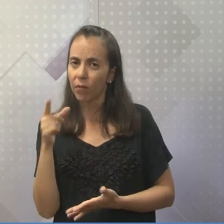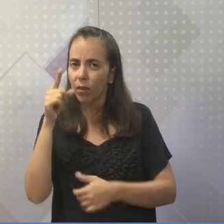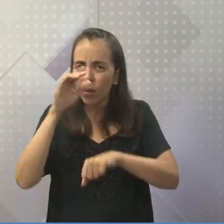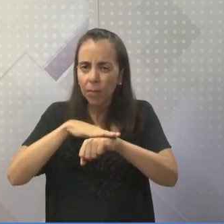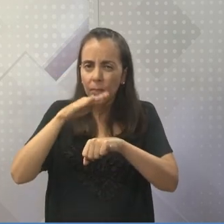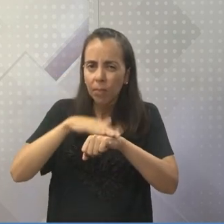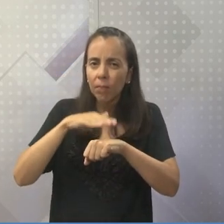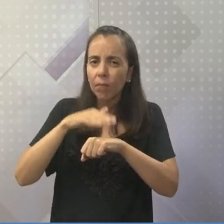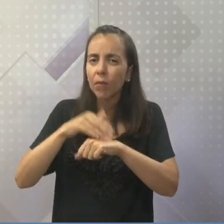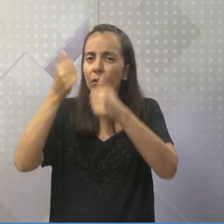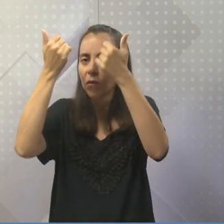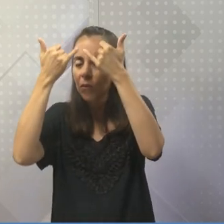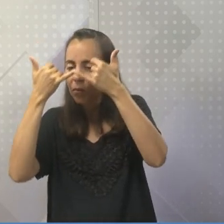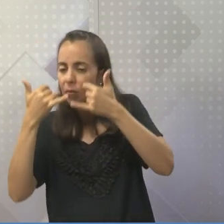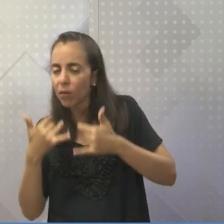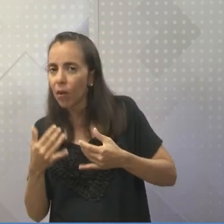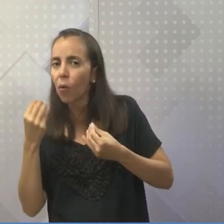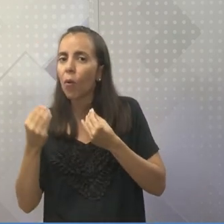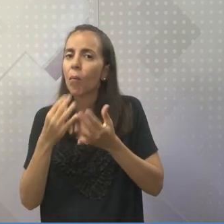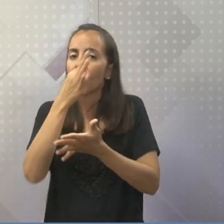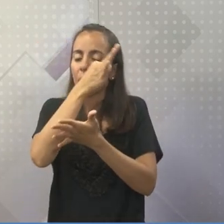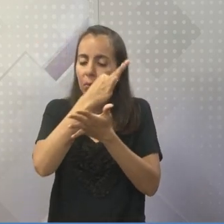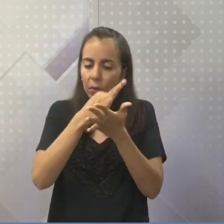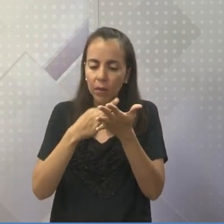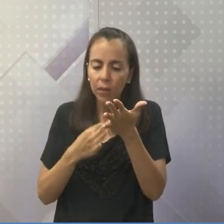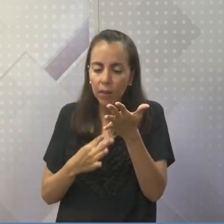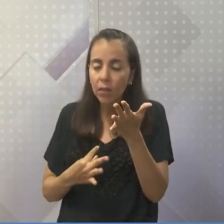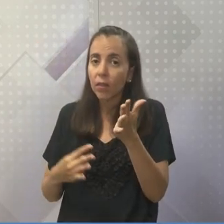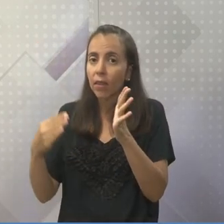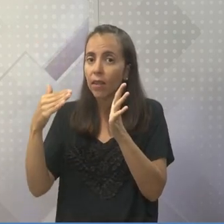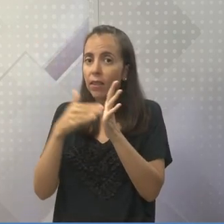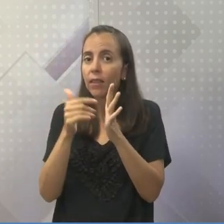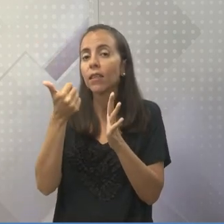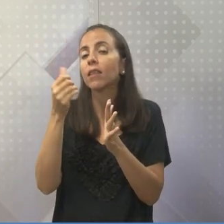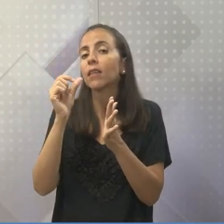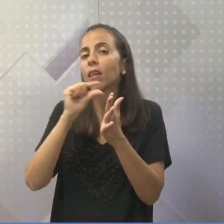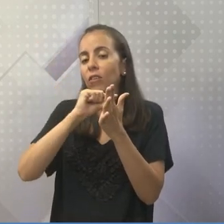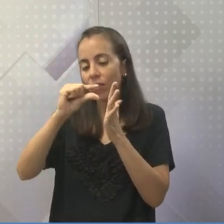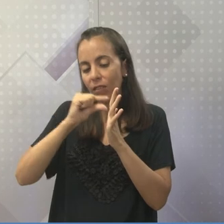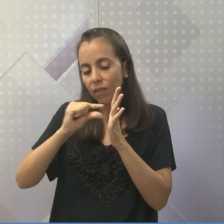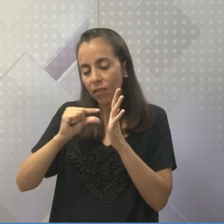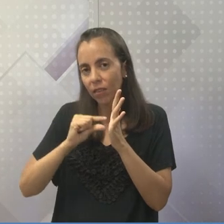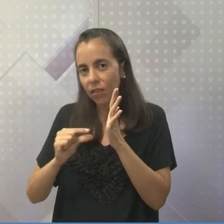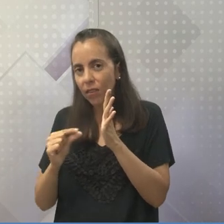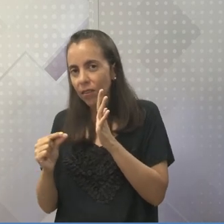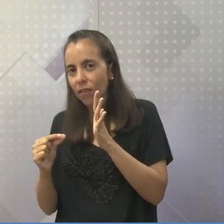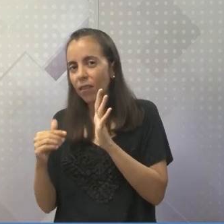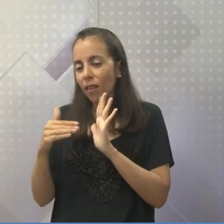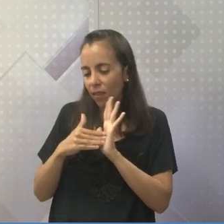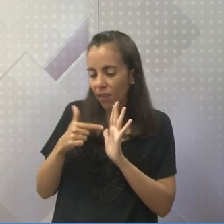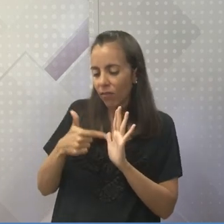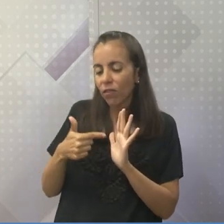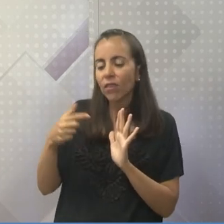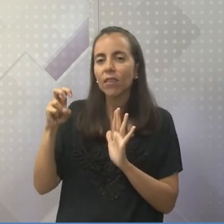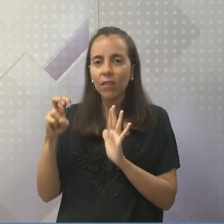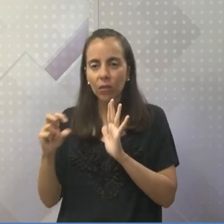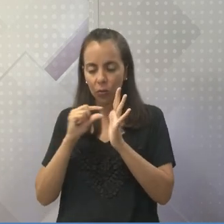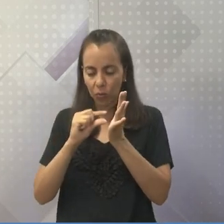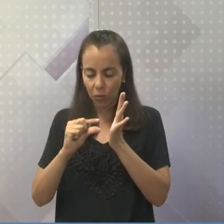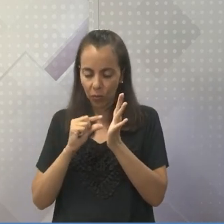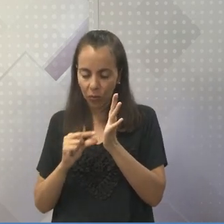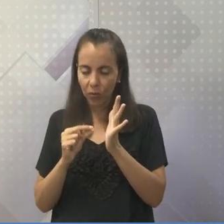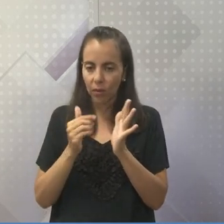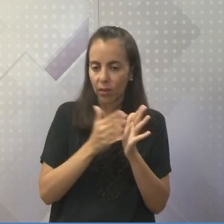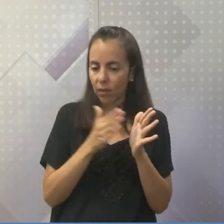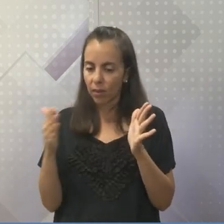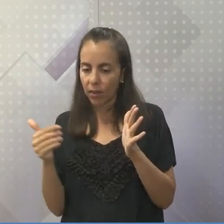palavras vocês façam um texto de no mínimo dez linhas e no máximo vinte e cinco. seja, tem que ficar entre